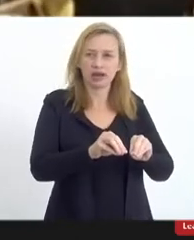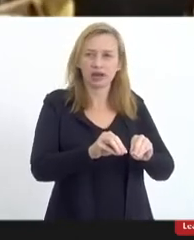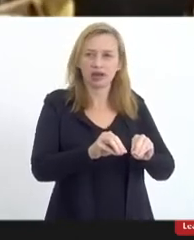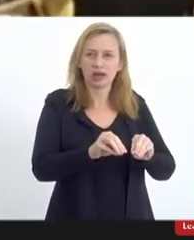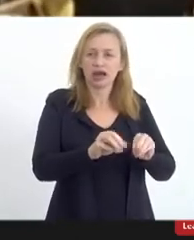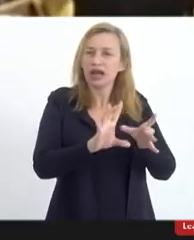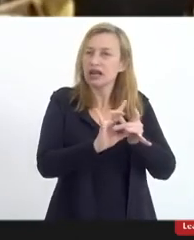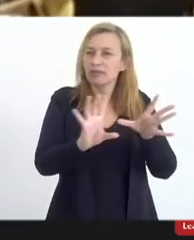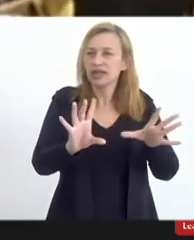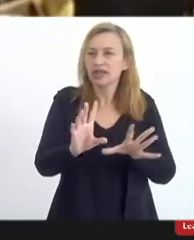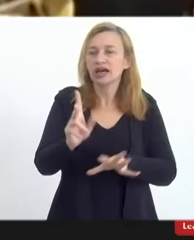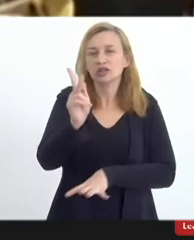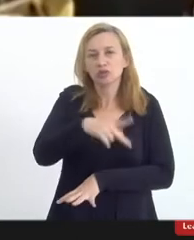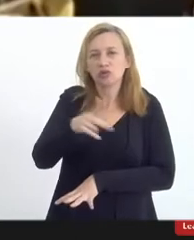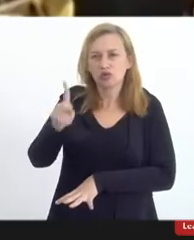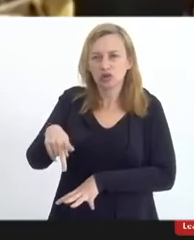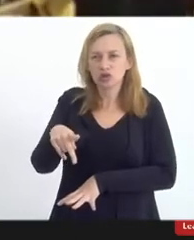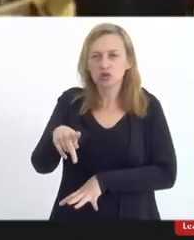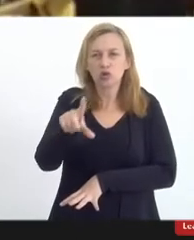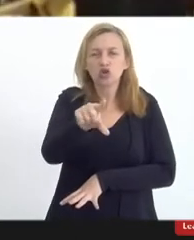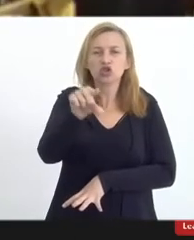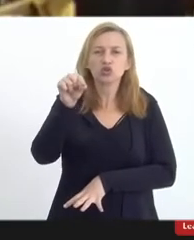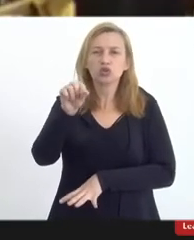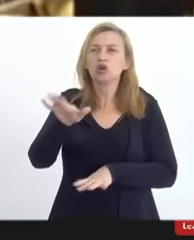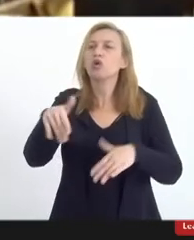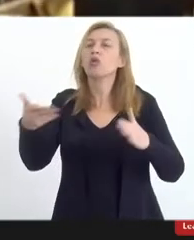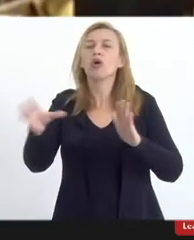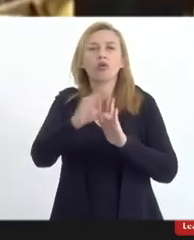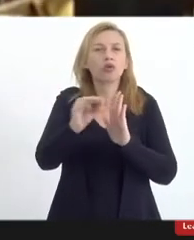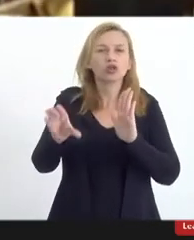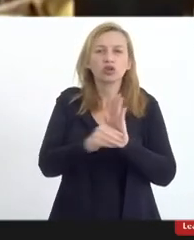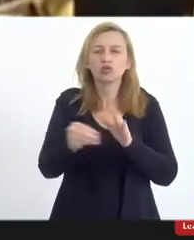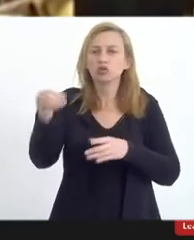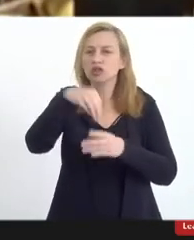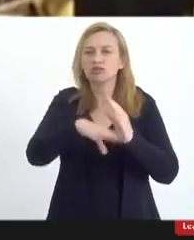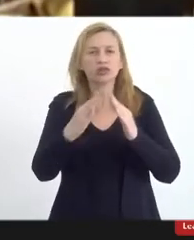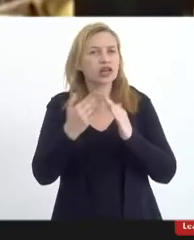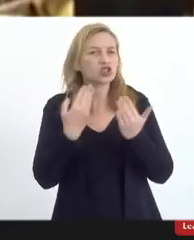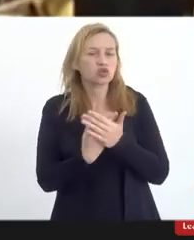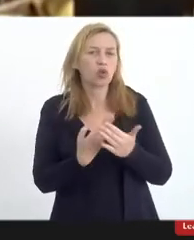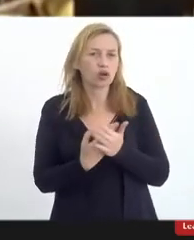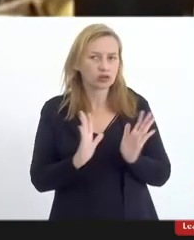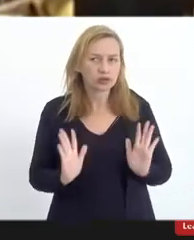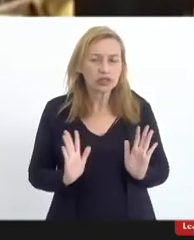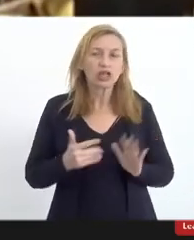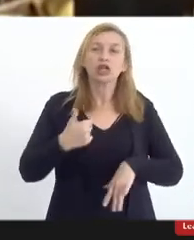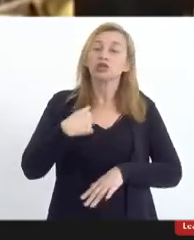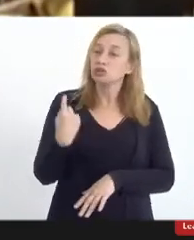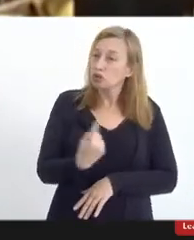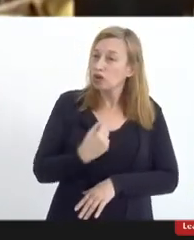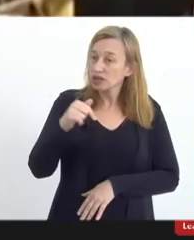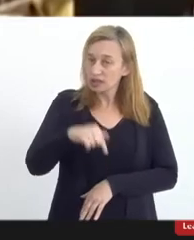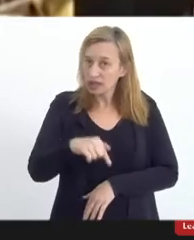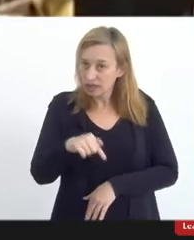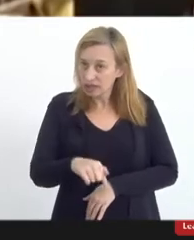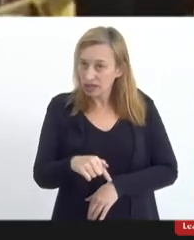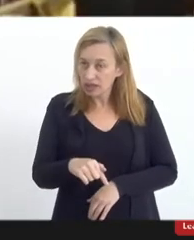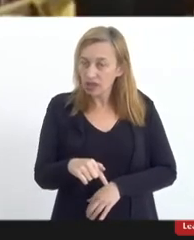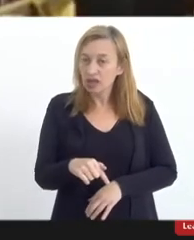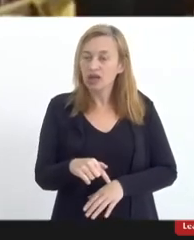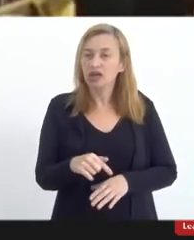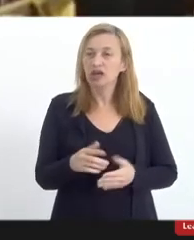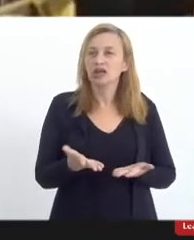professores escolherem os conteúdos dentro da unidade escolar. Então, nós damos aqui um mínimo para que esse